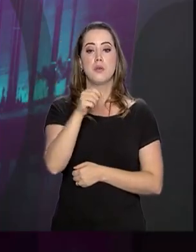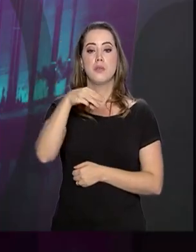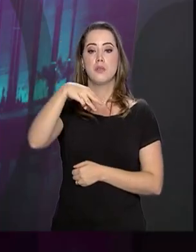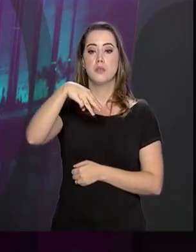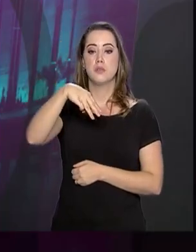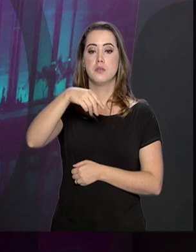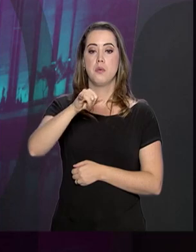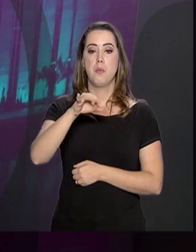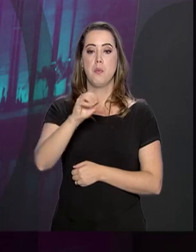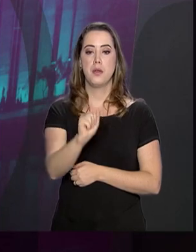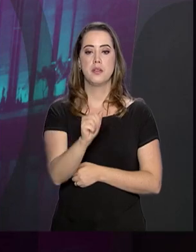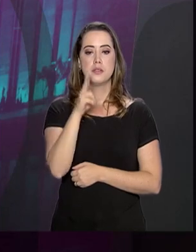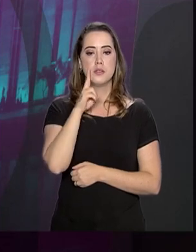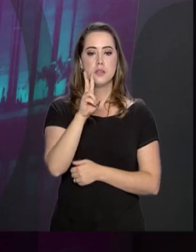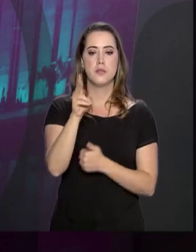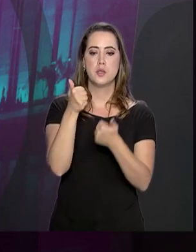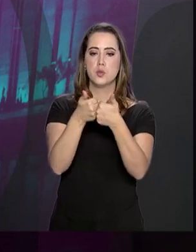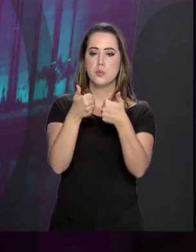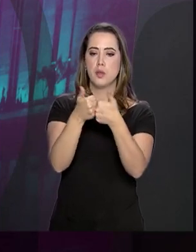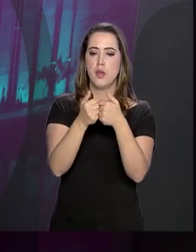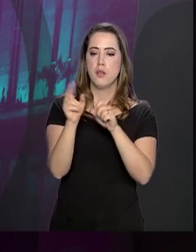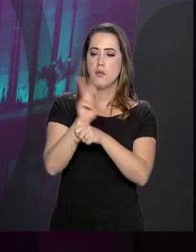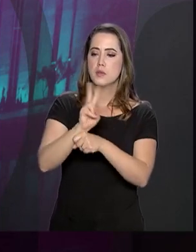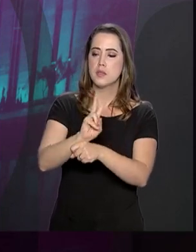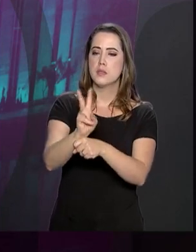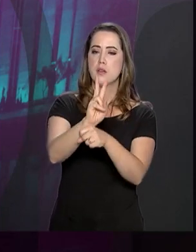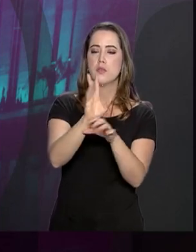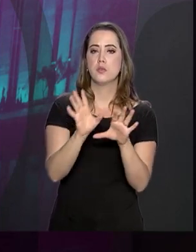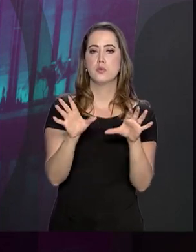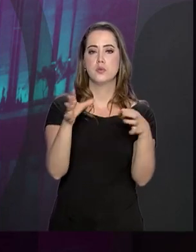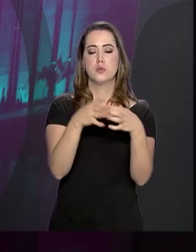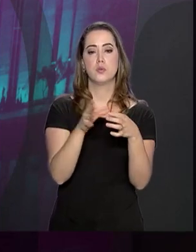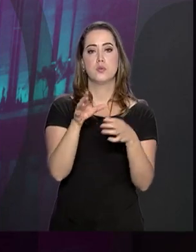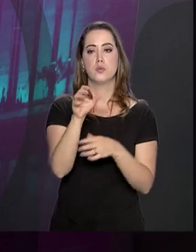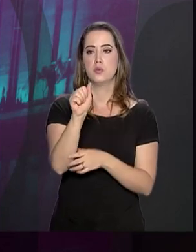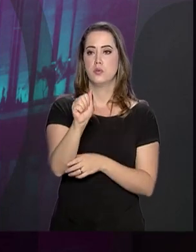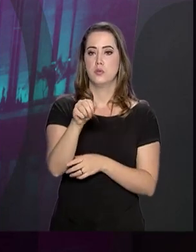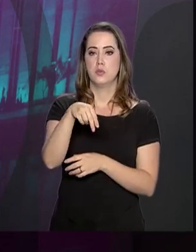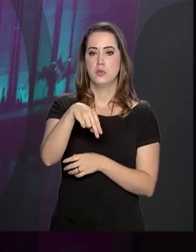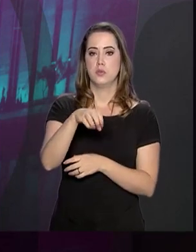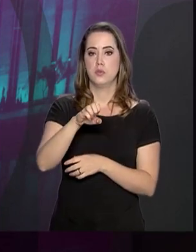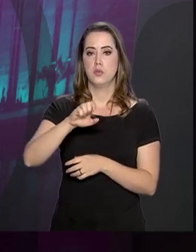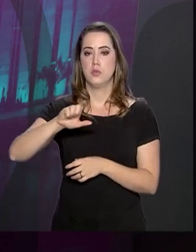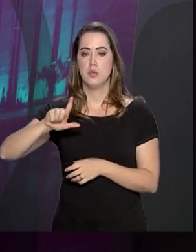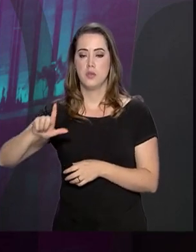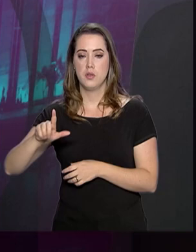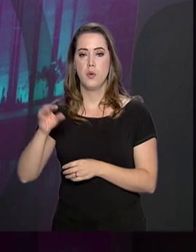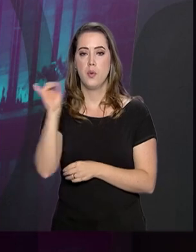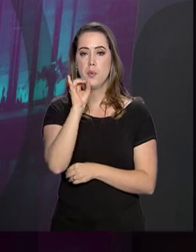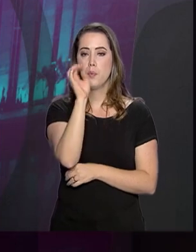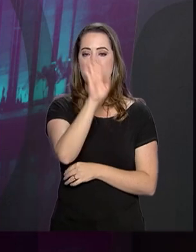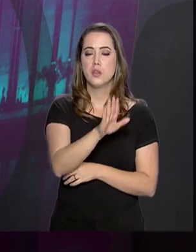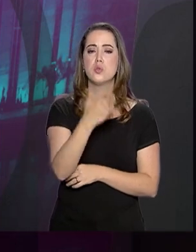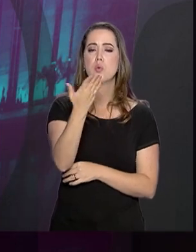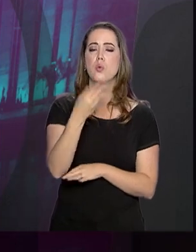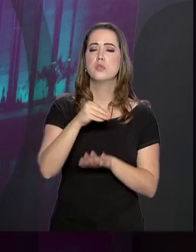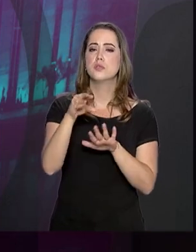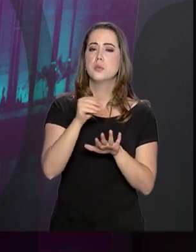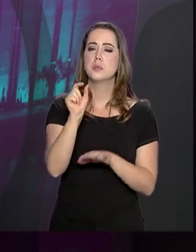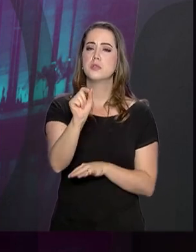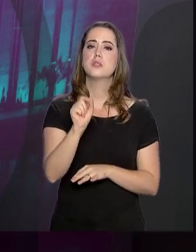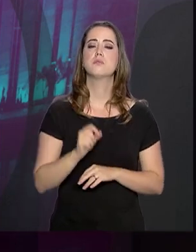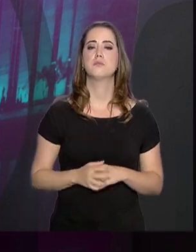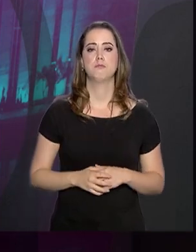Fernandes. Ela acompanha de lá uma fiscalização feita pela ANEEL. Márcia, boa tarde. Quais são suas informações?